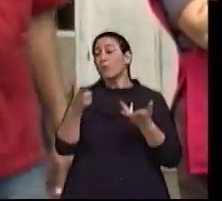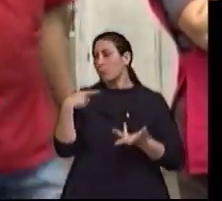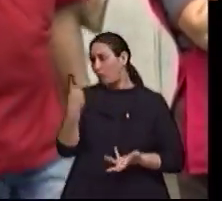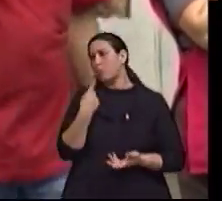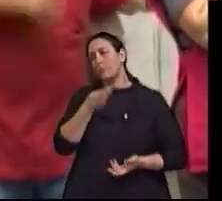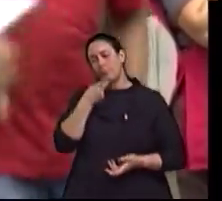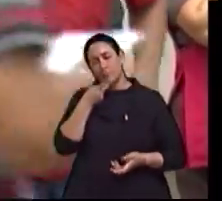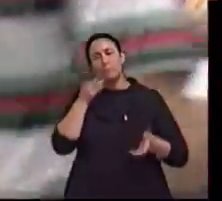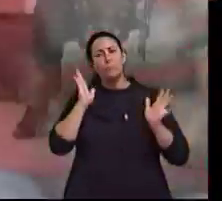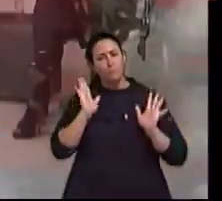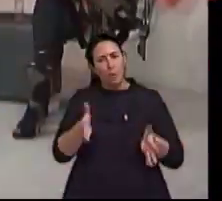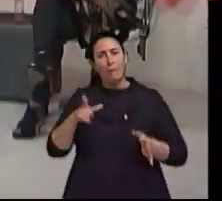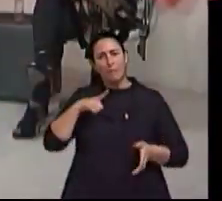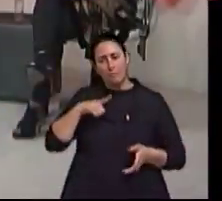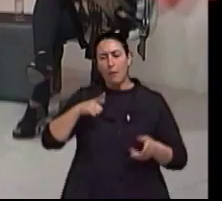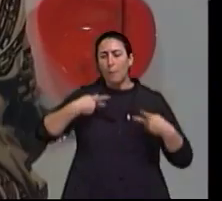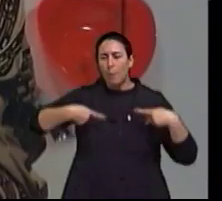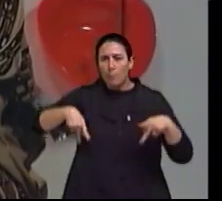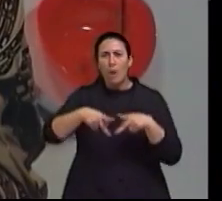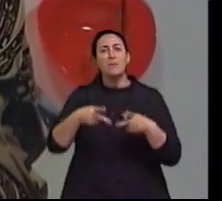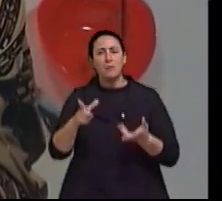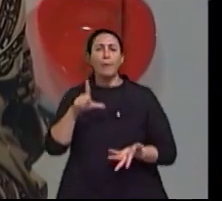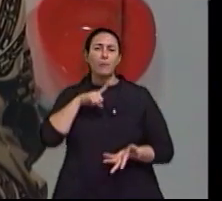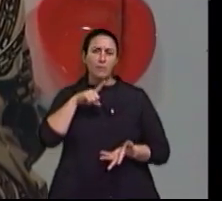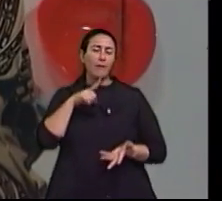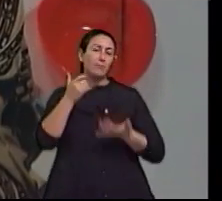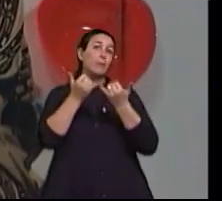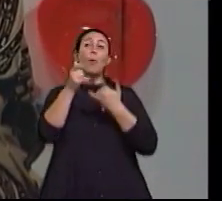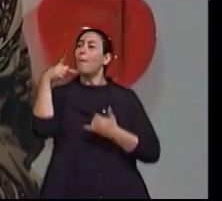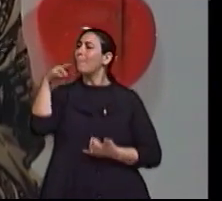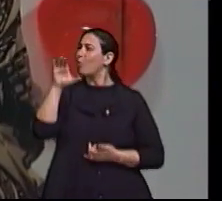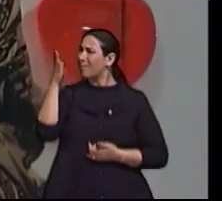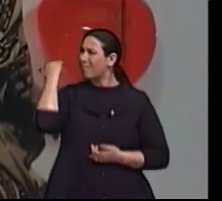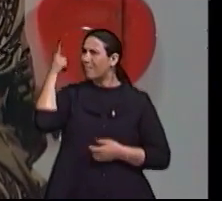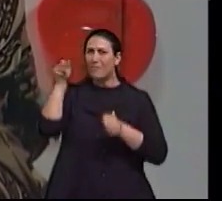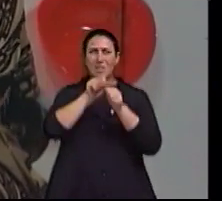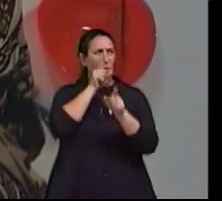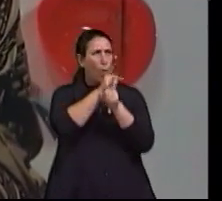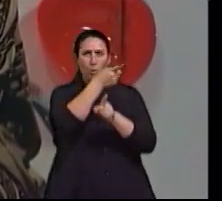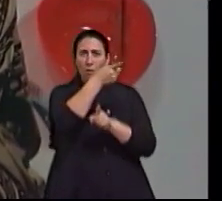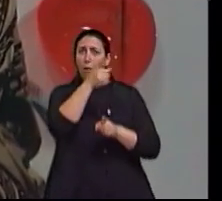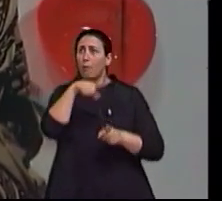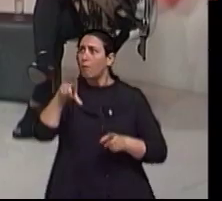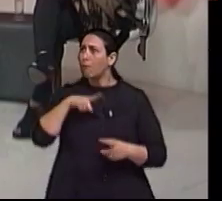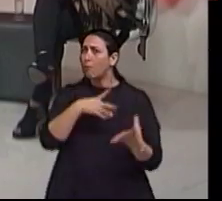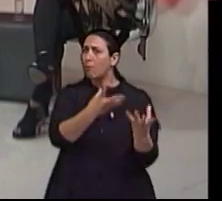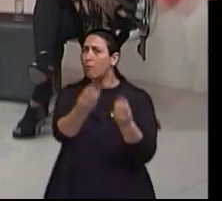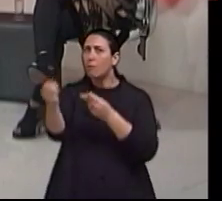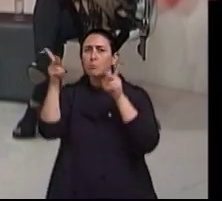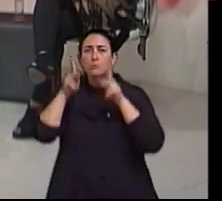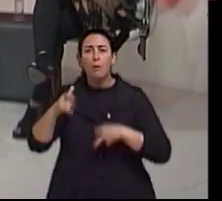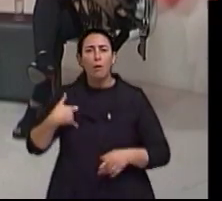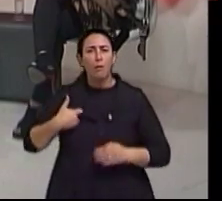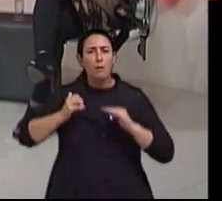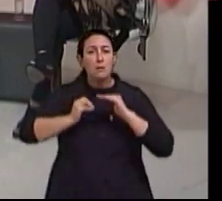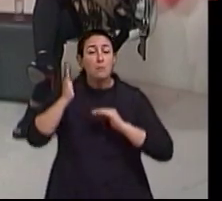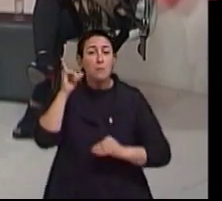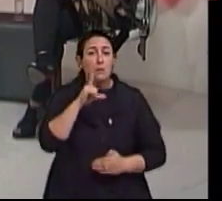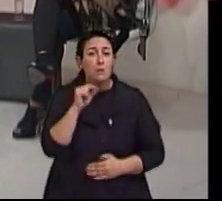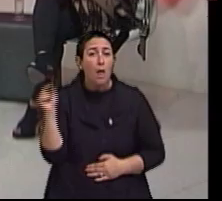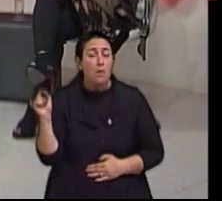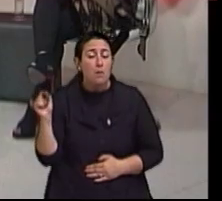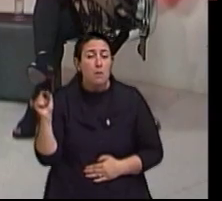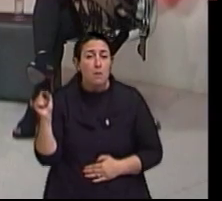nós vamos ter... Já temos população... Aqui em Porto Alegre, uma população, PUC fez um encontro, né? Exatamente. Pessoas de mais de 100 anos, né? Quer dizer,